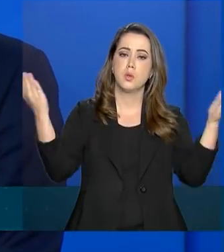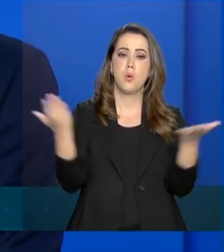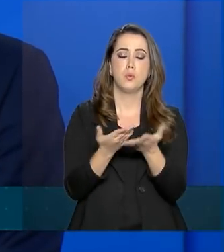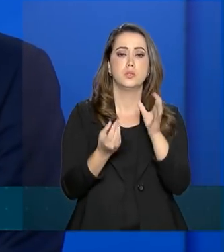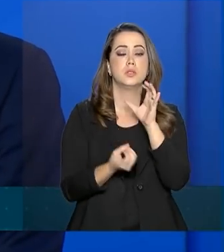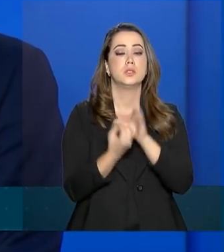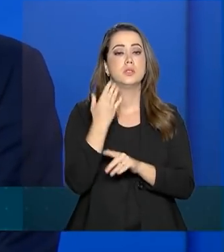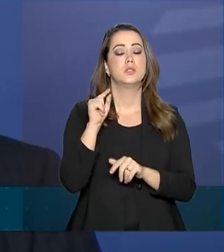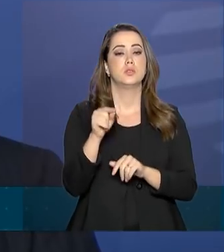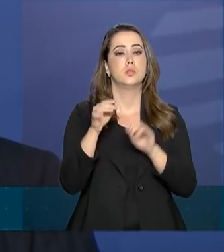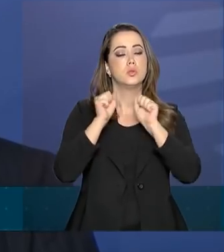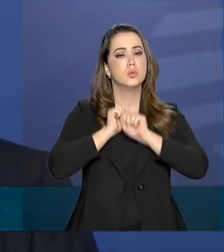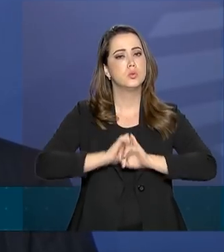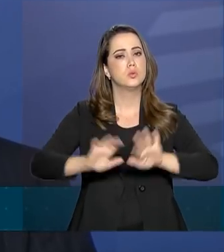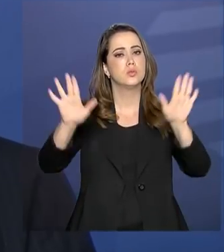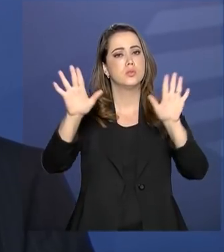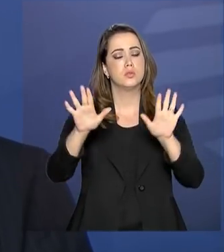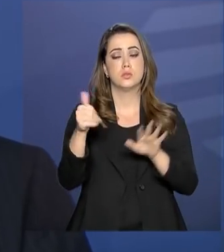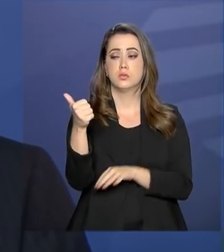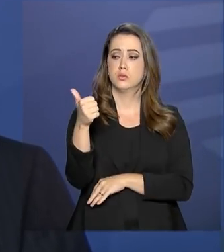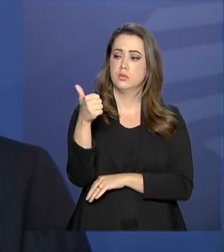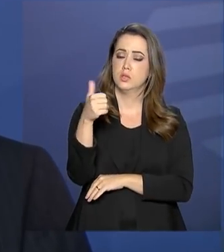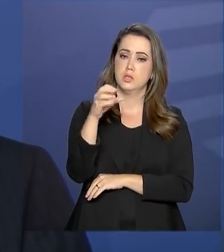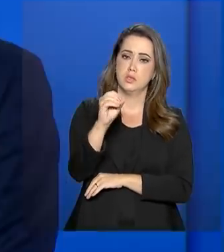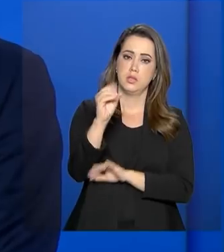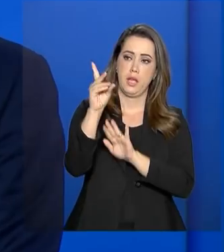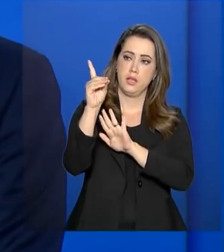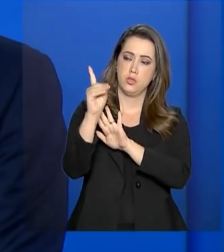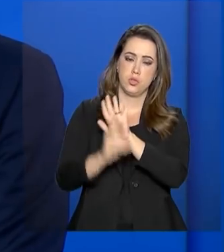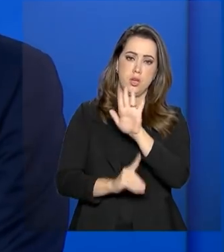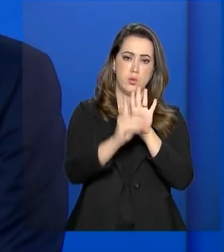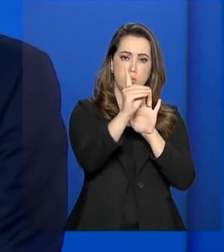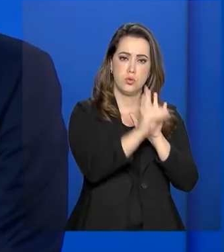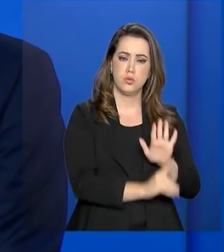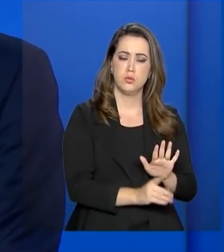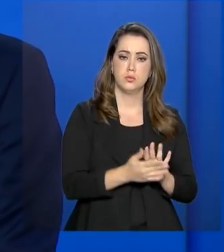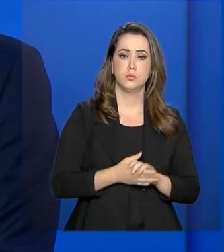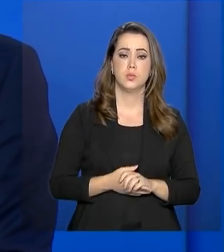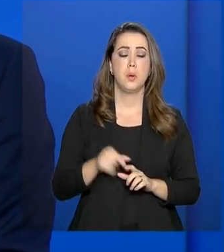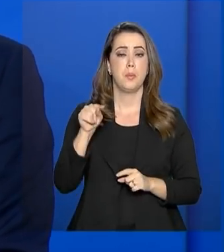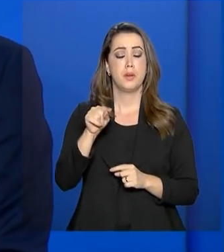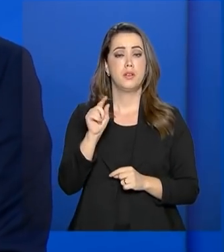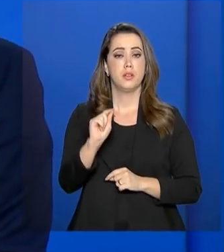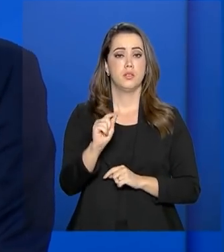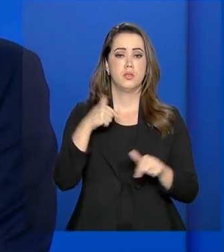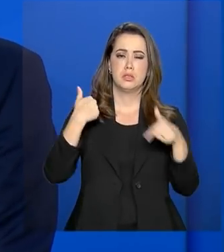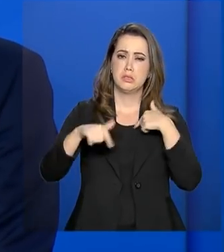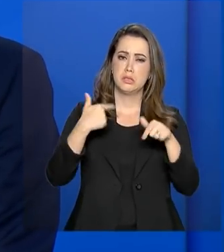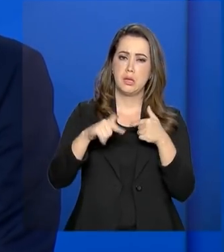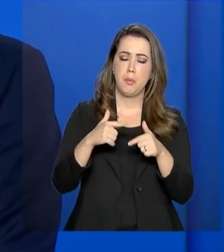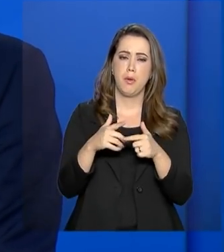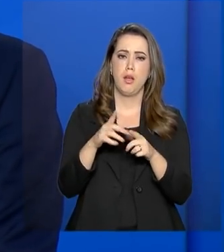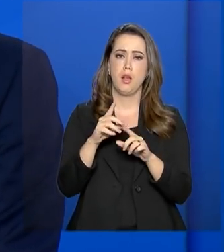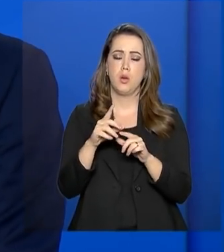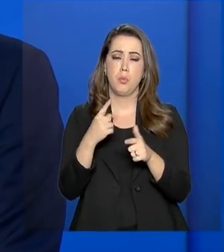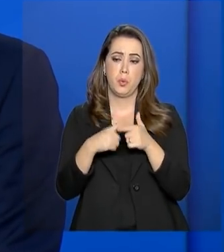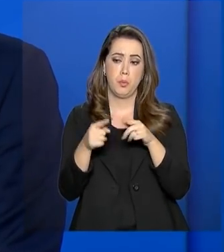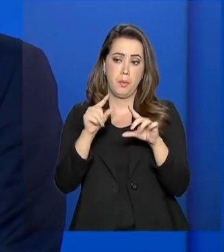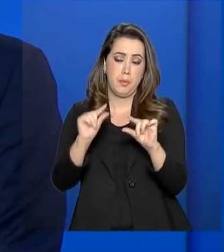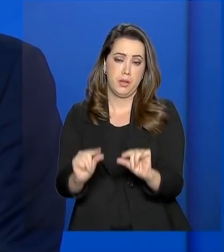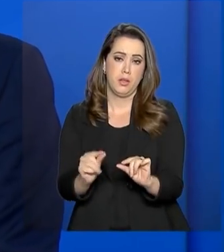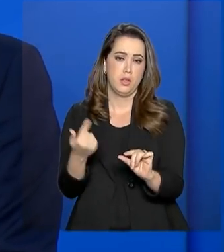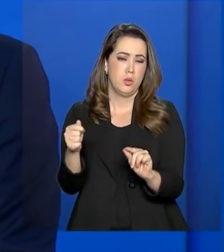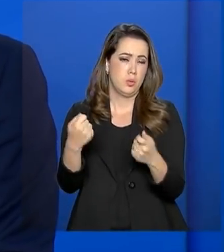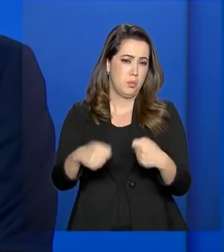instituindo, uma declaração com dez direitos para aquelas atividades de baixo risco não